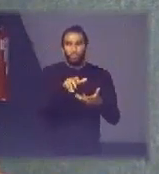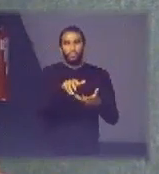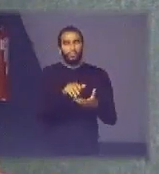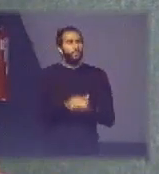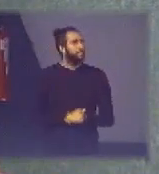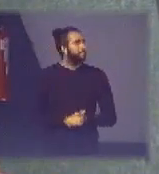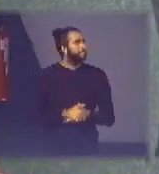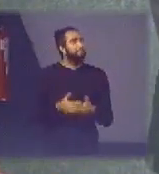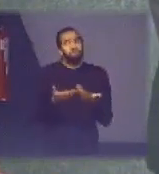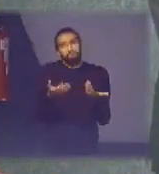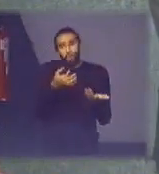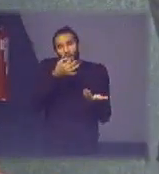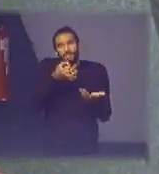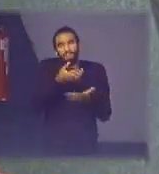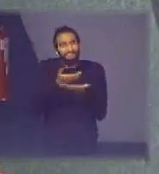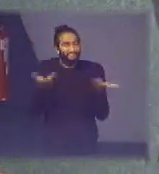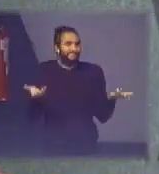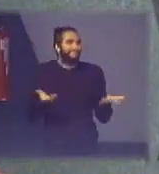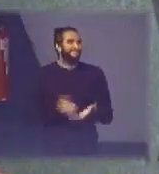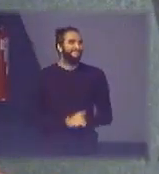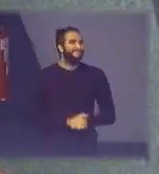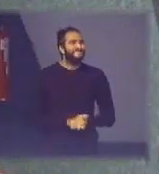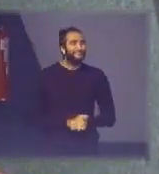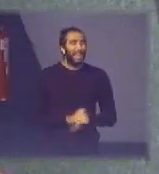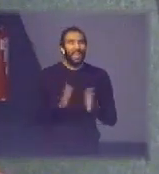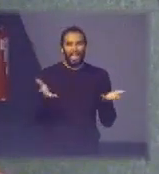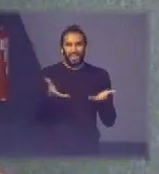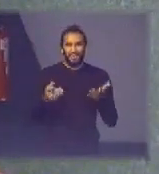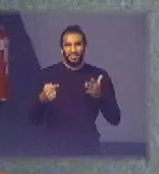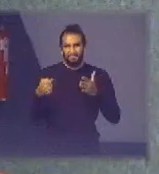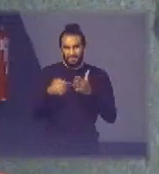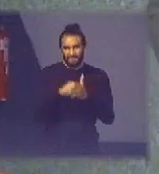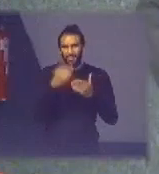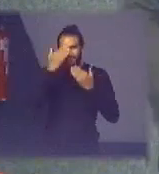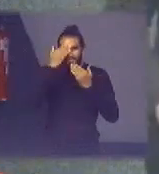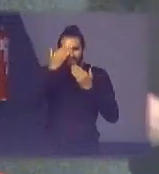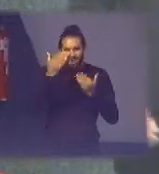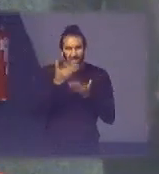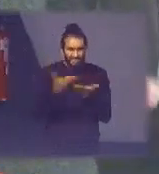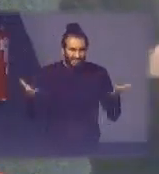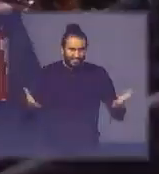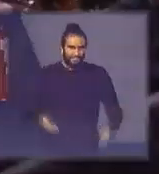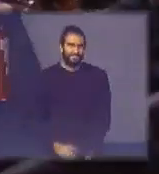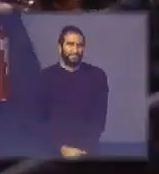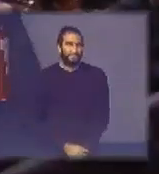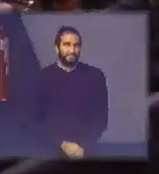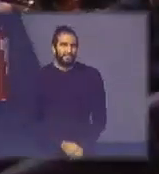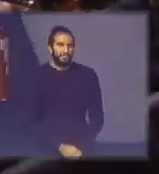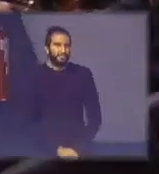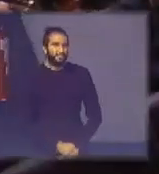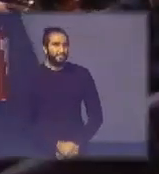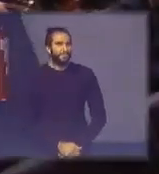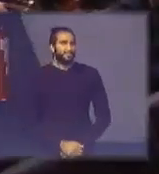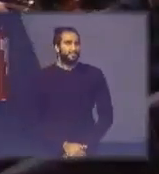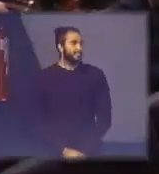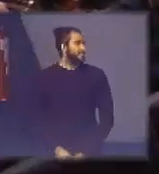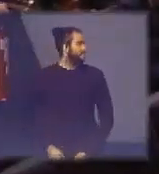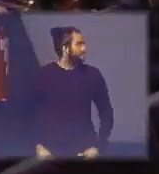acho que é isso pessoal agora vamos deixar para as perguntas obrigado obrigado obrigado